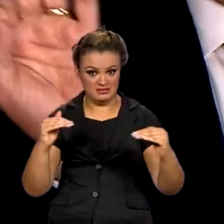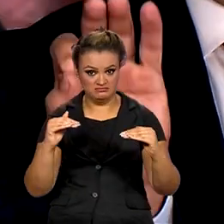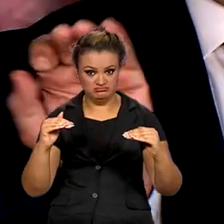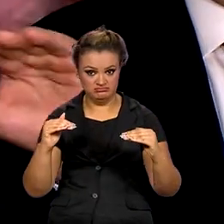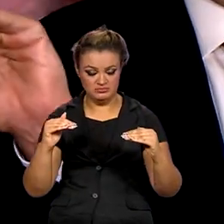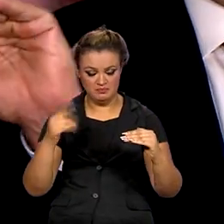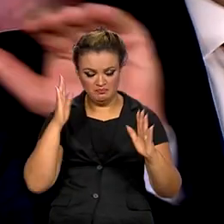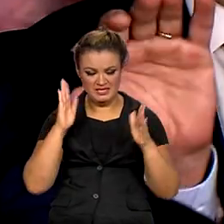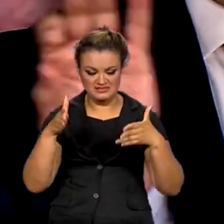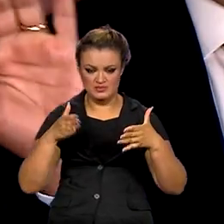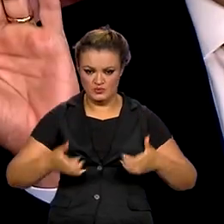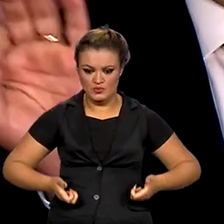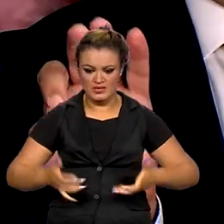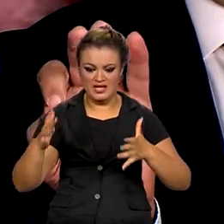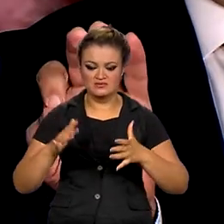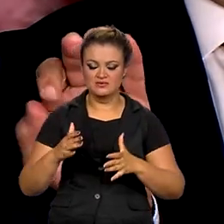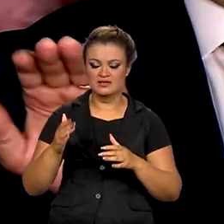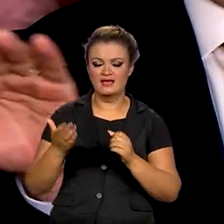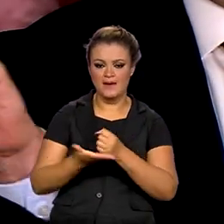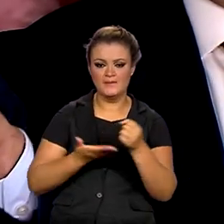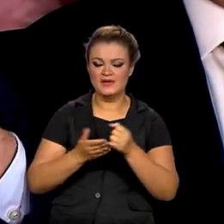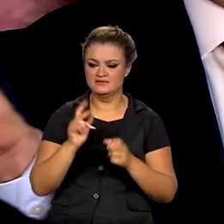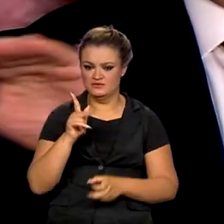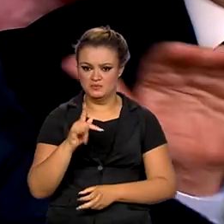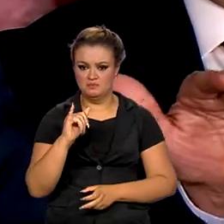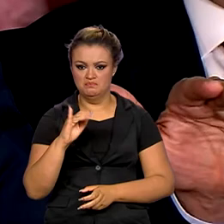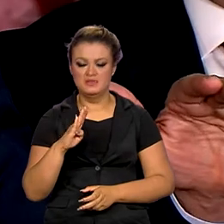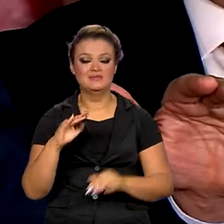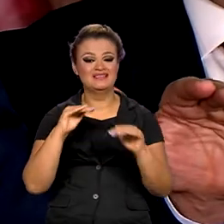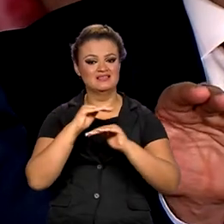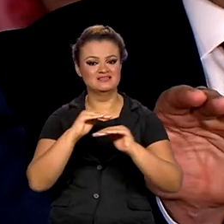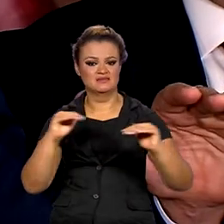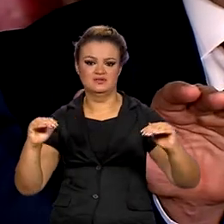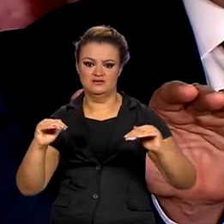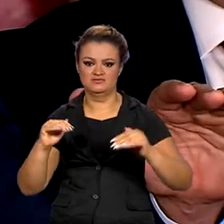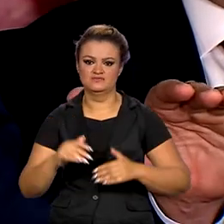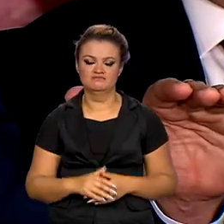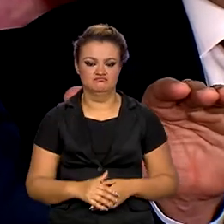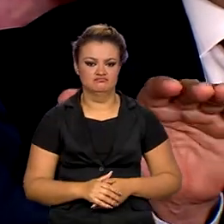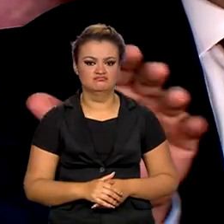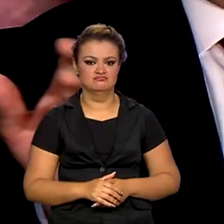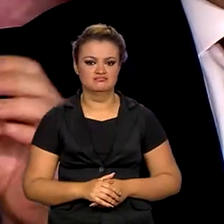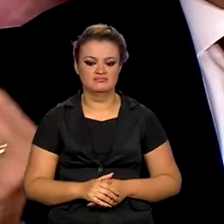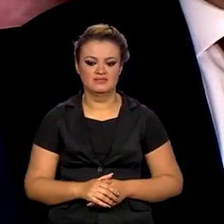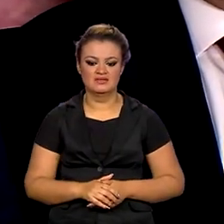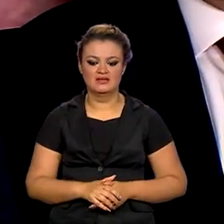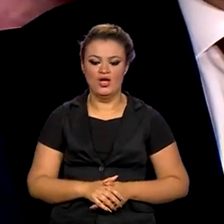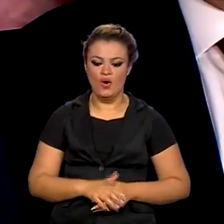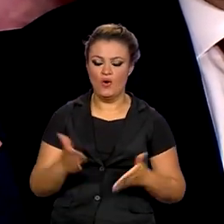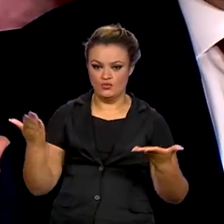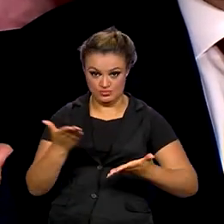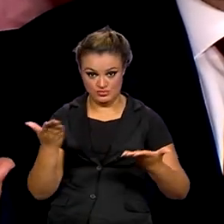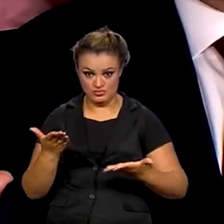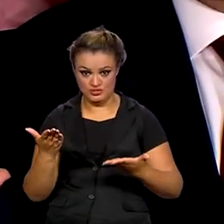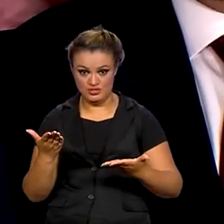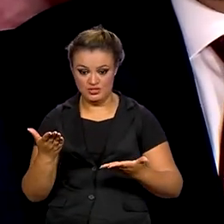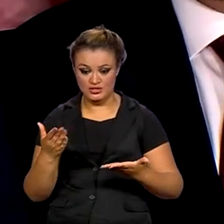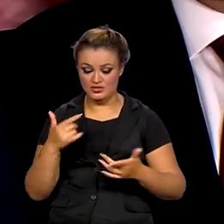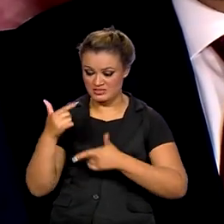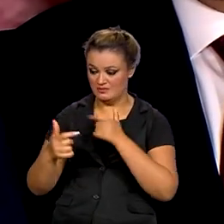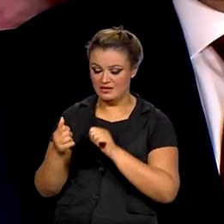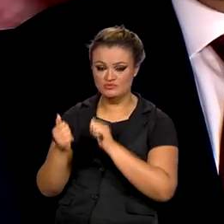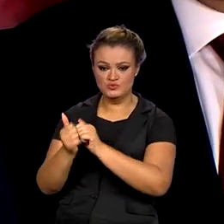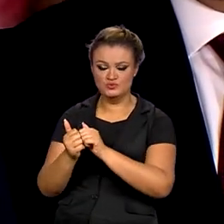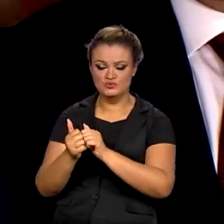à despesa como proporção do PIB e que ele tenha uma estabilidade no tempo. Nós estamos atuando hoje junto aos